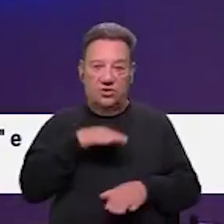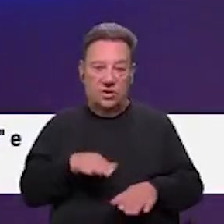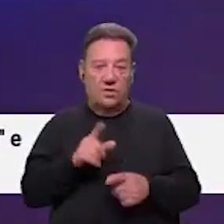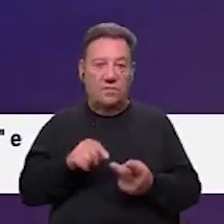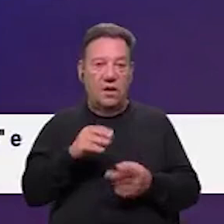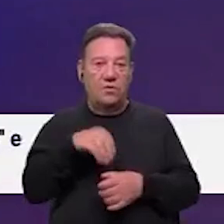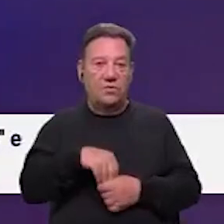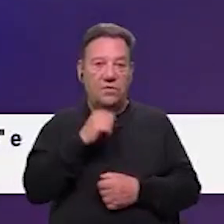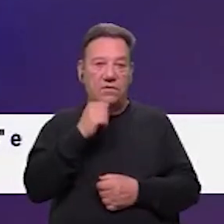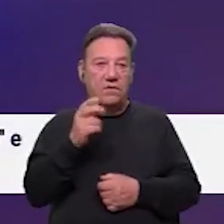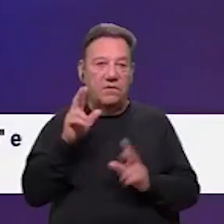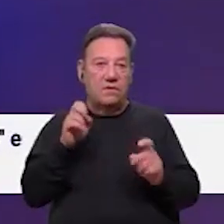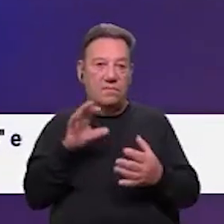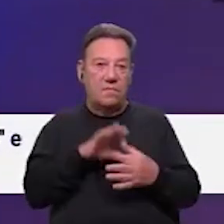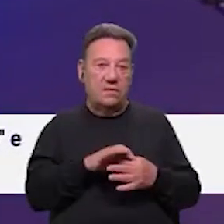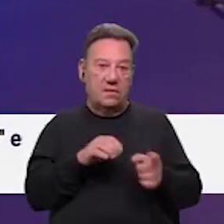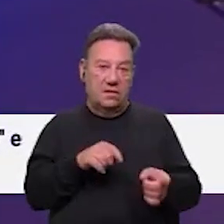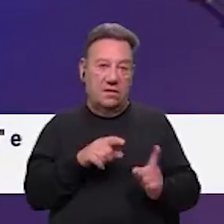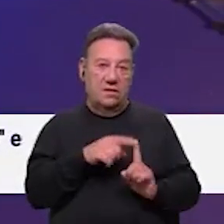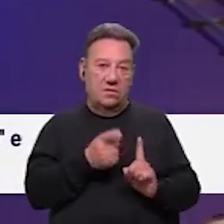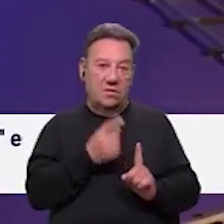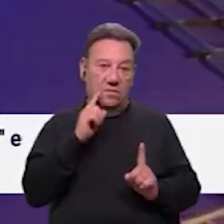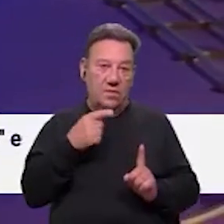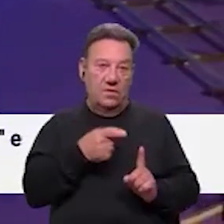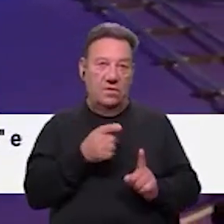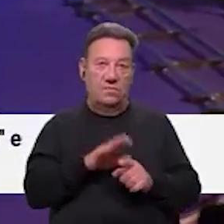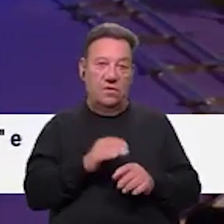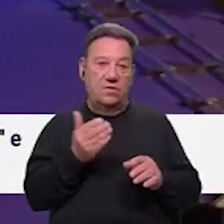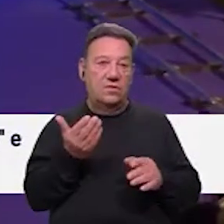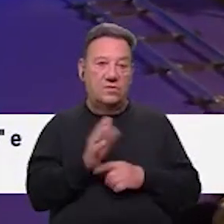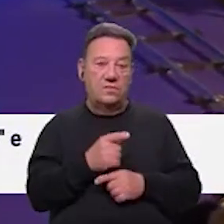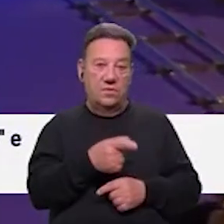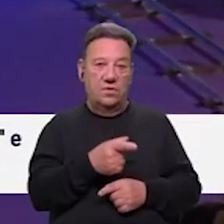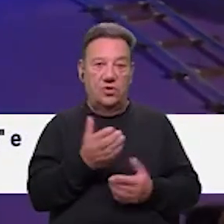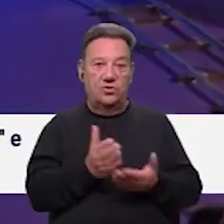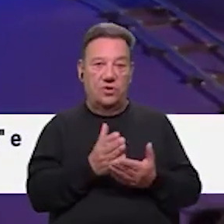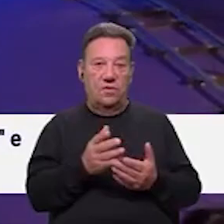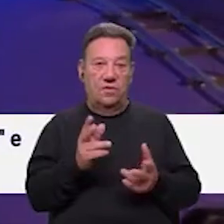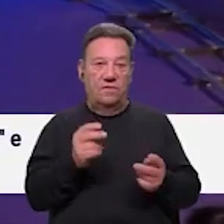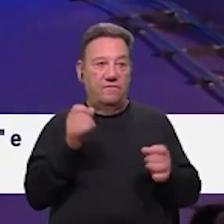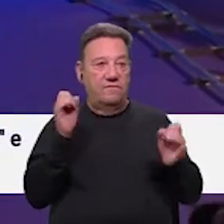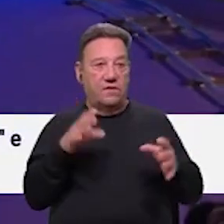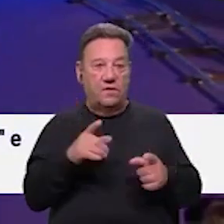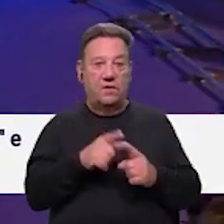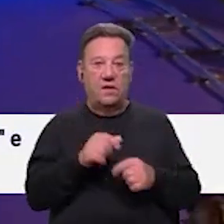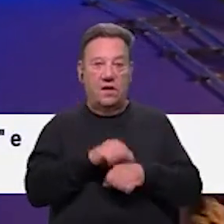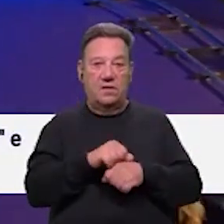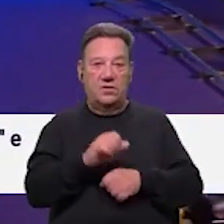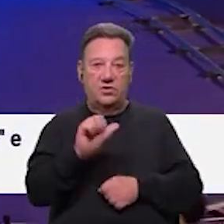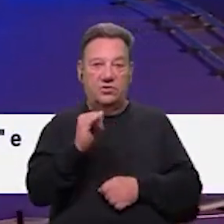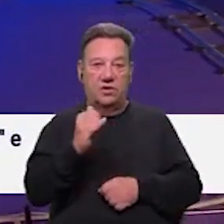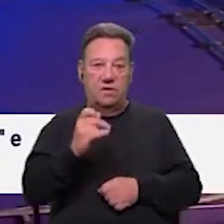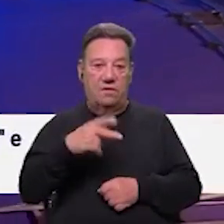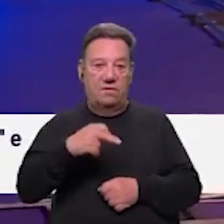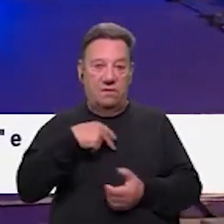conteúdos que são mais temáticos, esta edição em particular, como é o caso, por exemplo, da escola de feiticeiros, como é o caso da casa do gigante, local